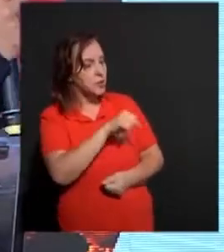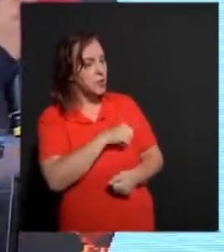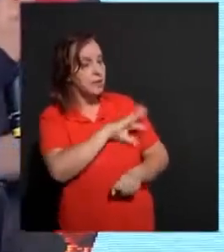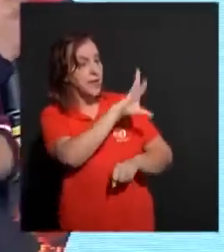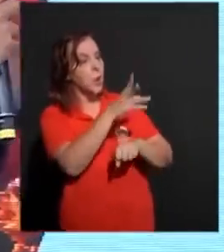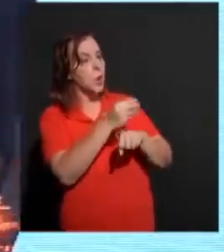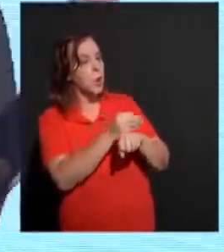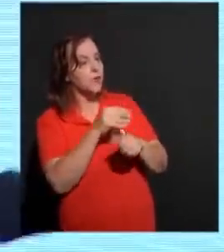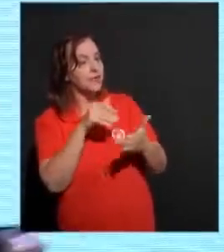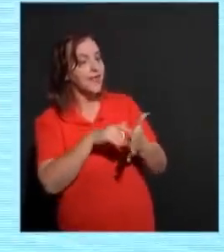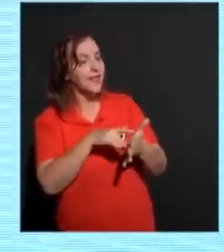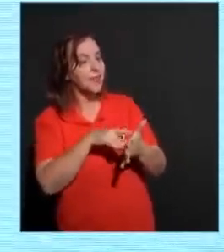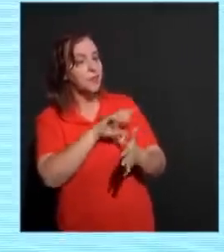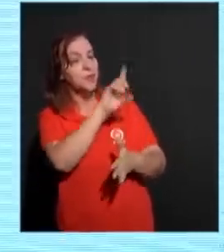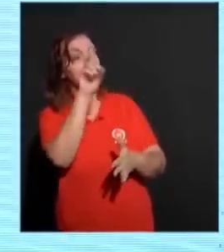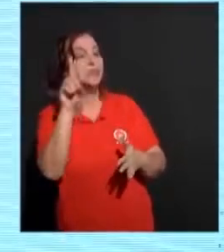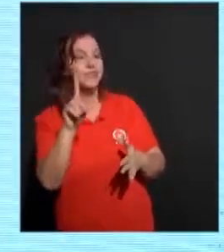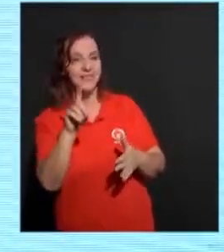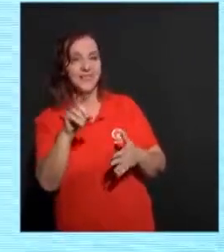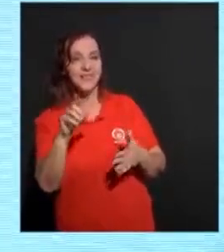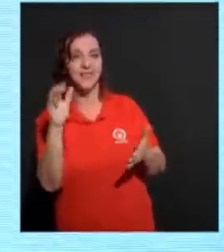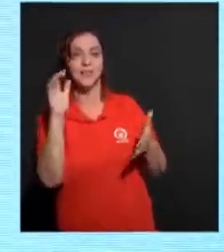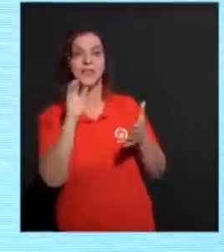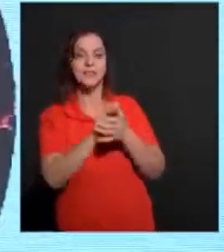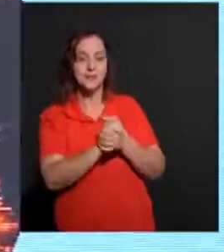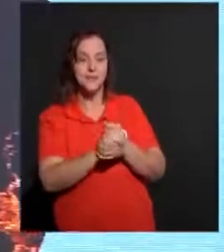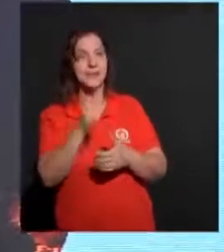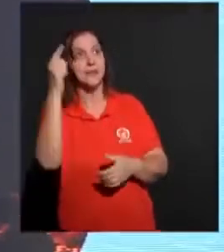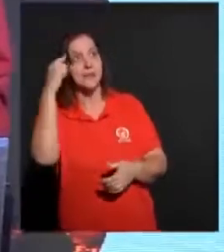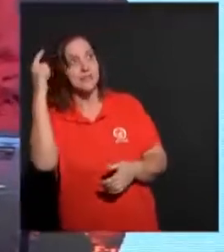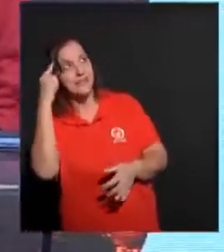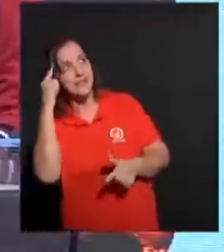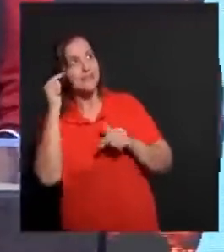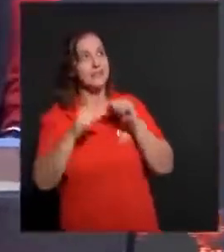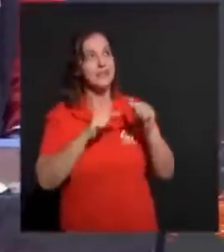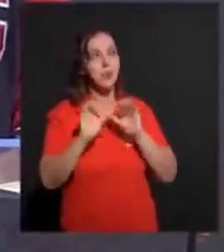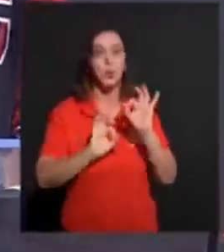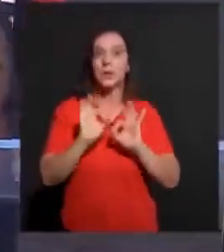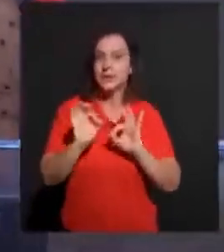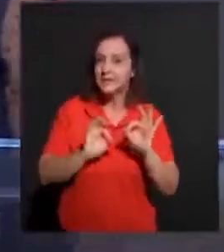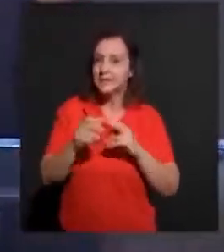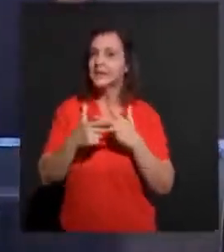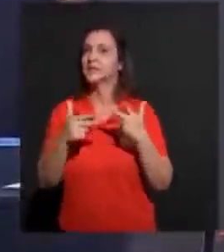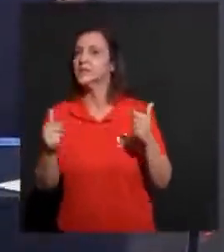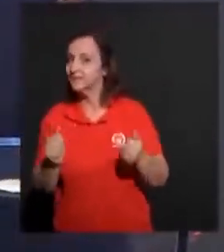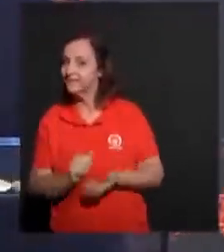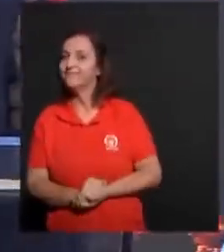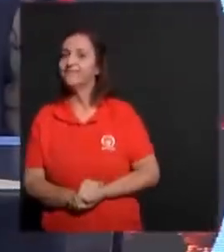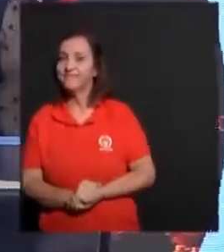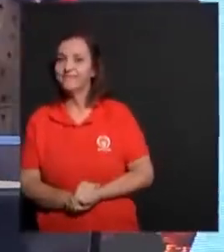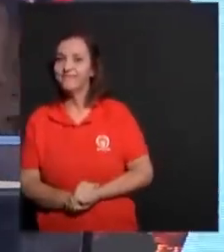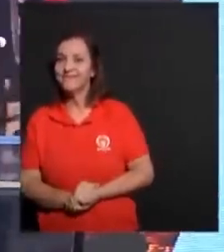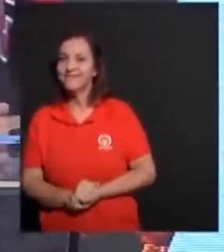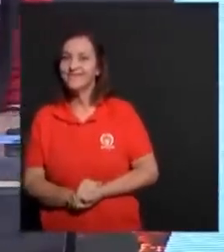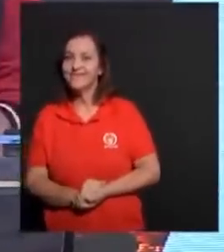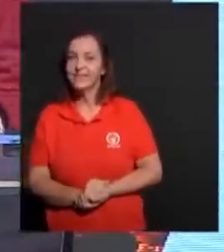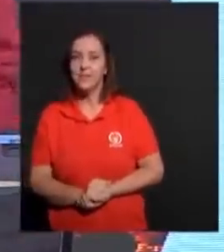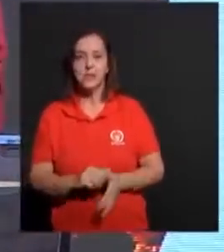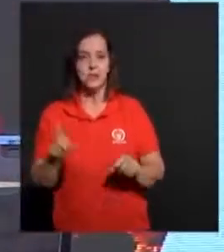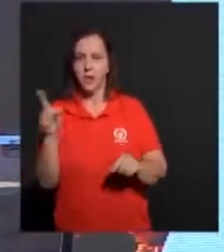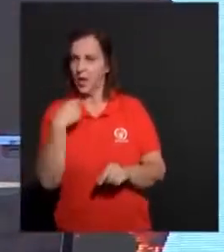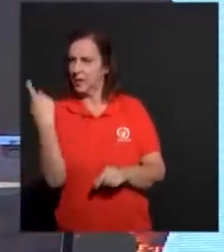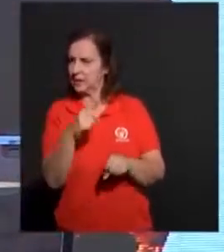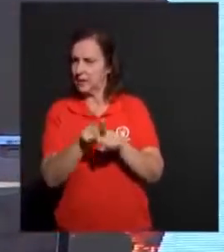casamento. Ela está trabalhando. Ela está pensando. Ela está organizando as coisas. Nós não vamos parar.